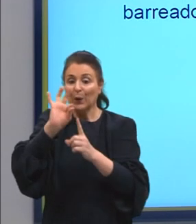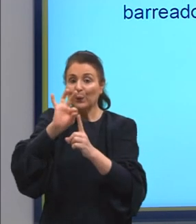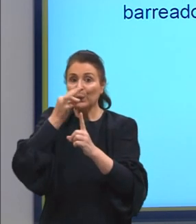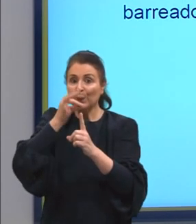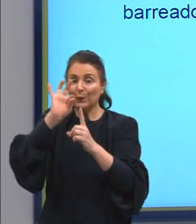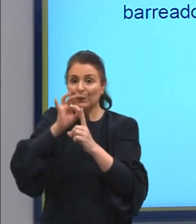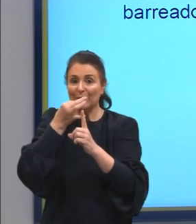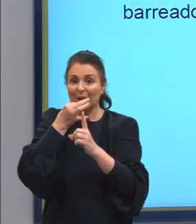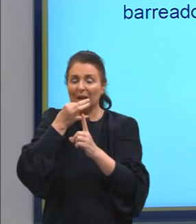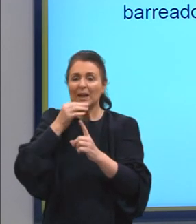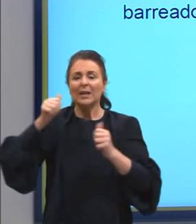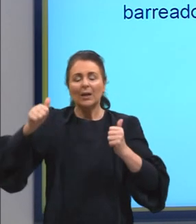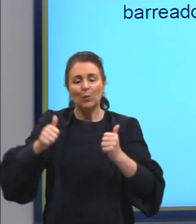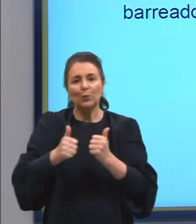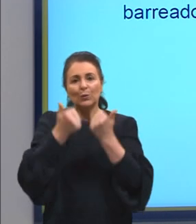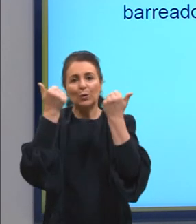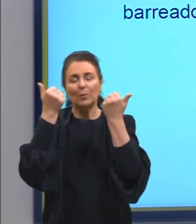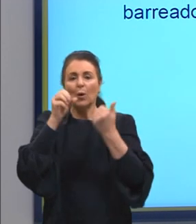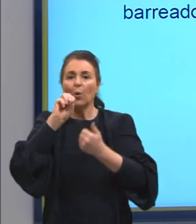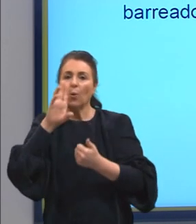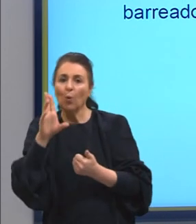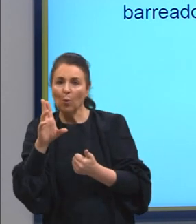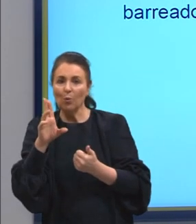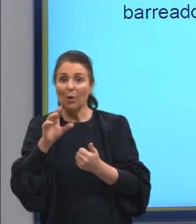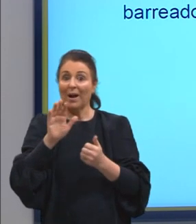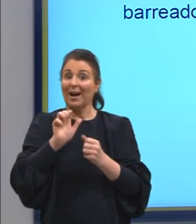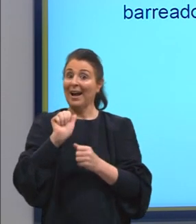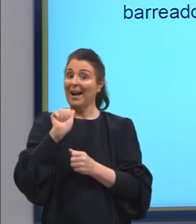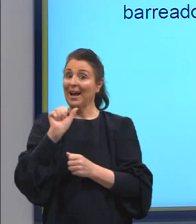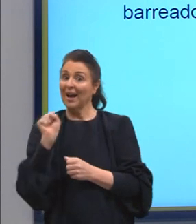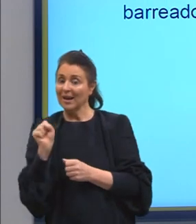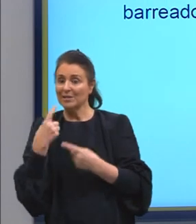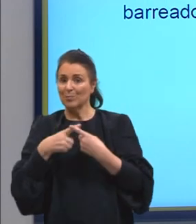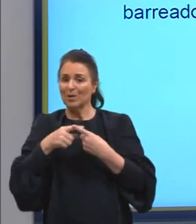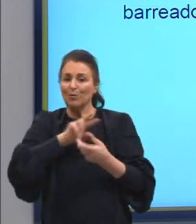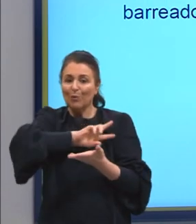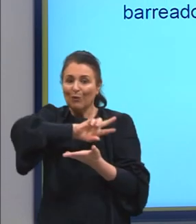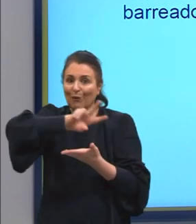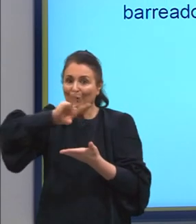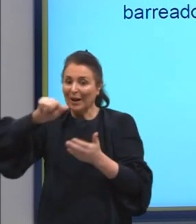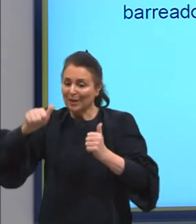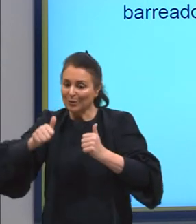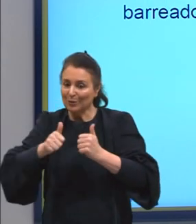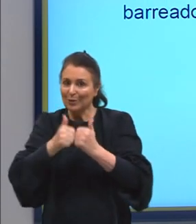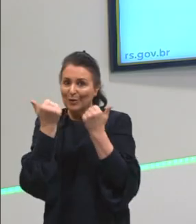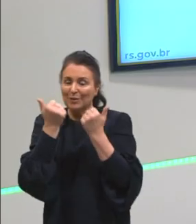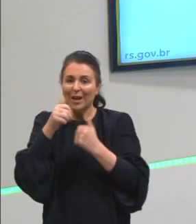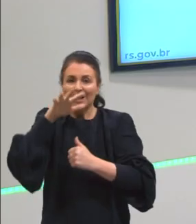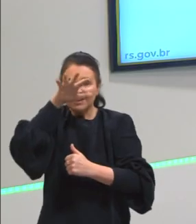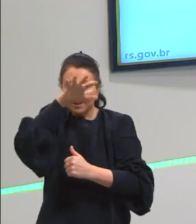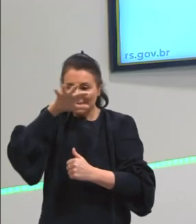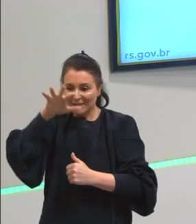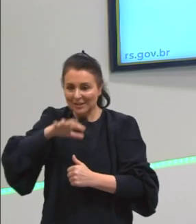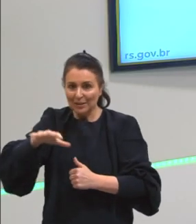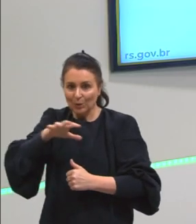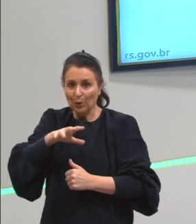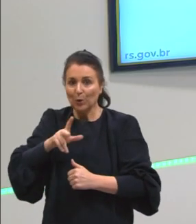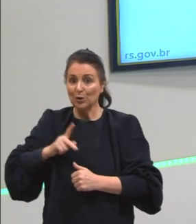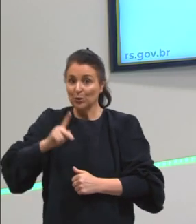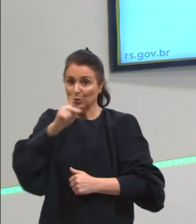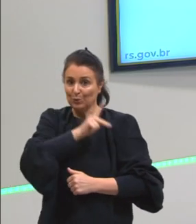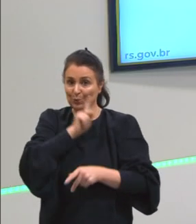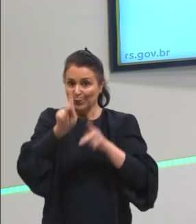e a Oktoberfest, ou as Oktoberfestes, né? São várias nas regiões de colonização alemã.